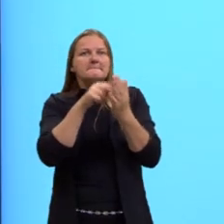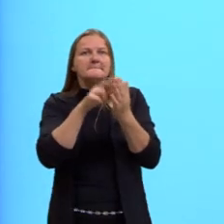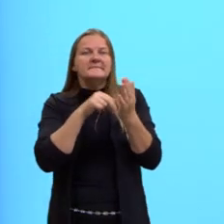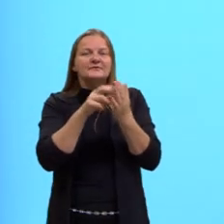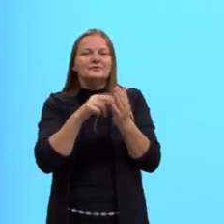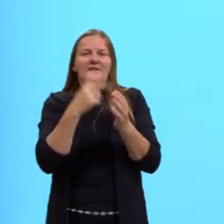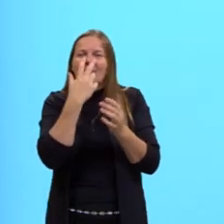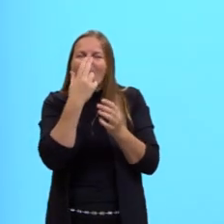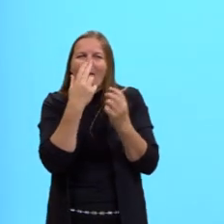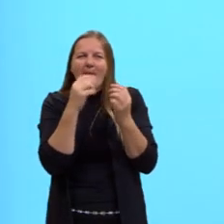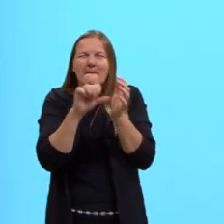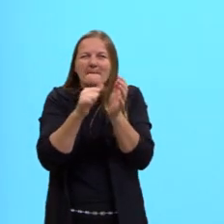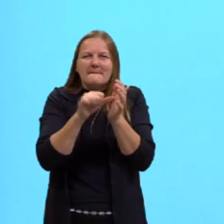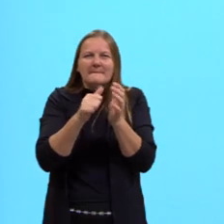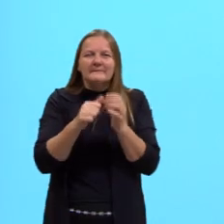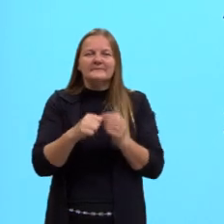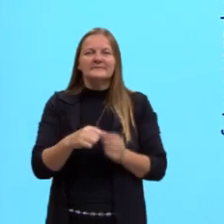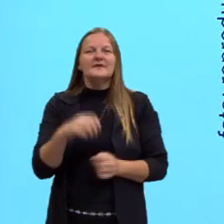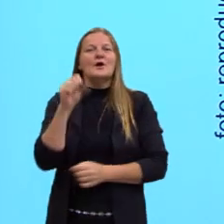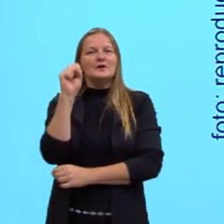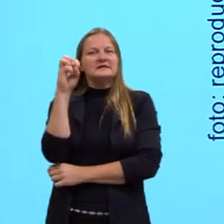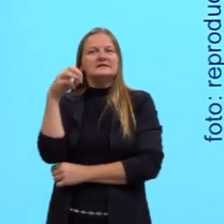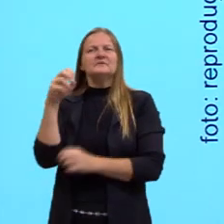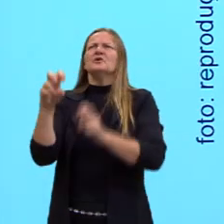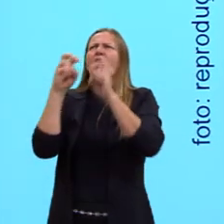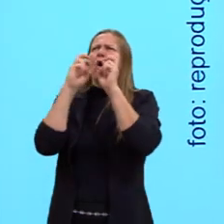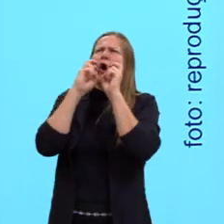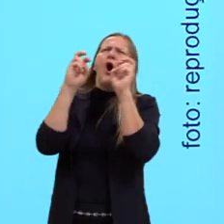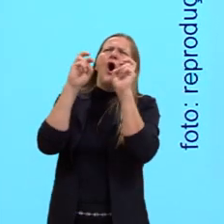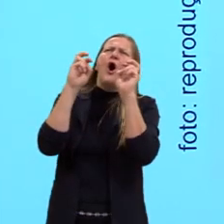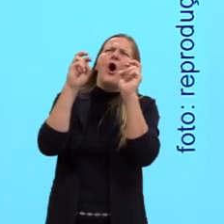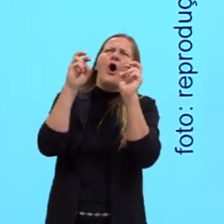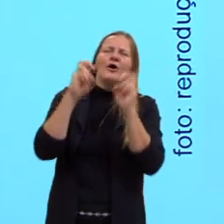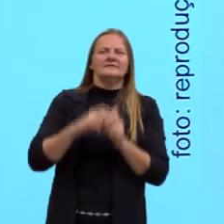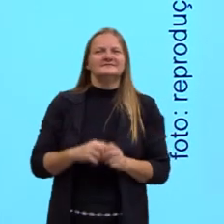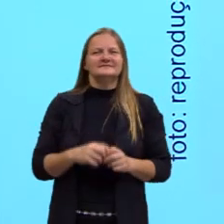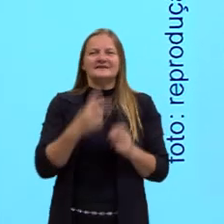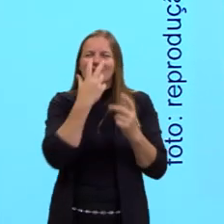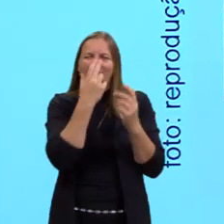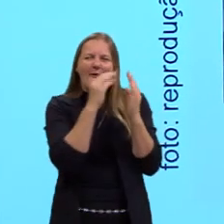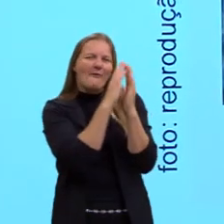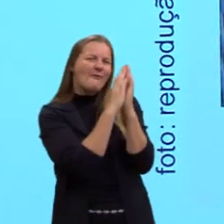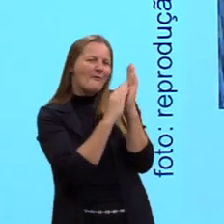com a primeira, que é o Homer Simpson. Reproduzindo o grito.